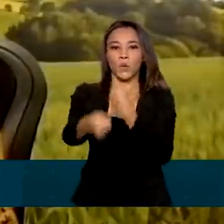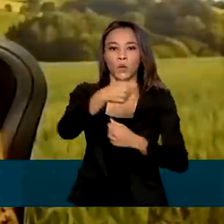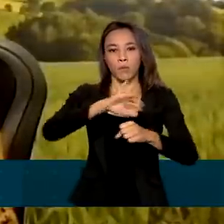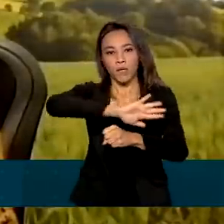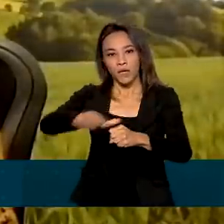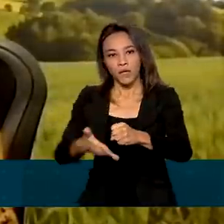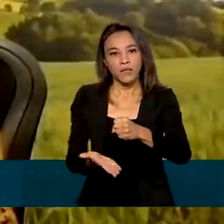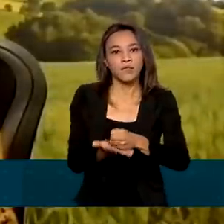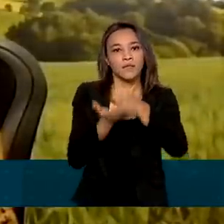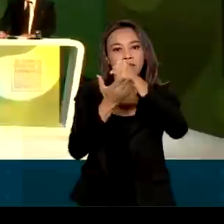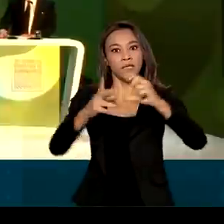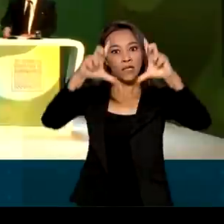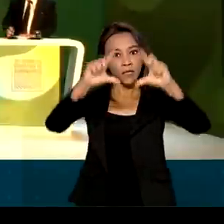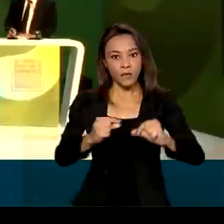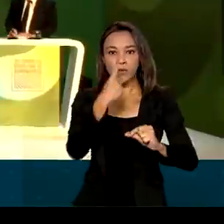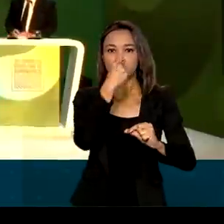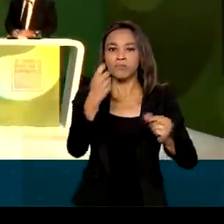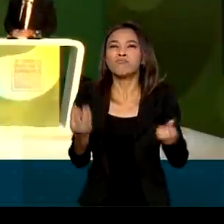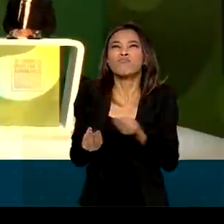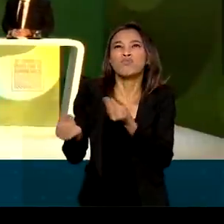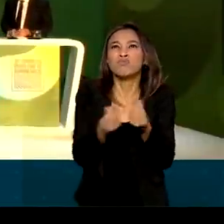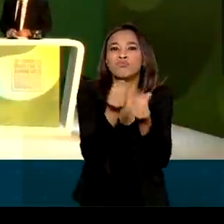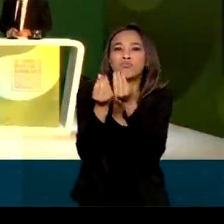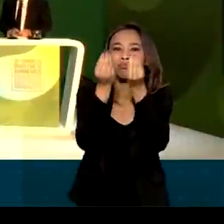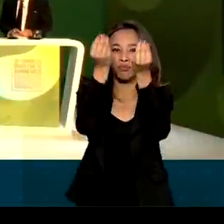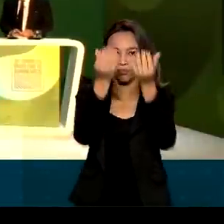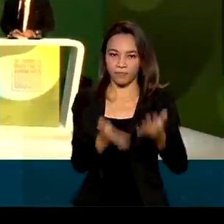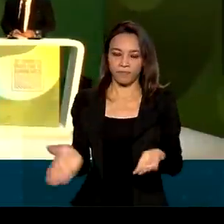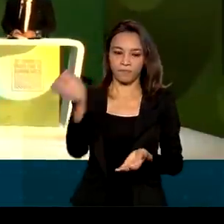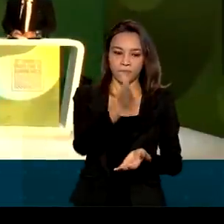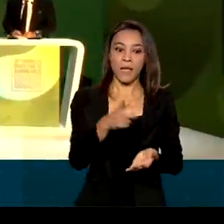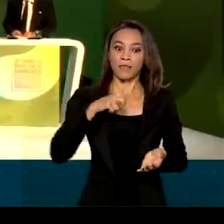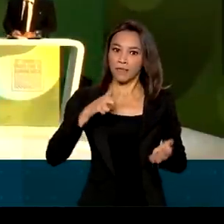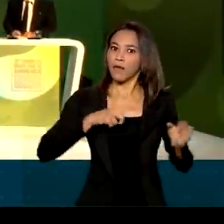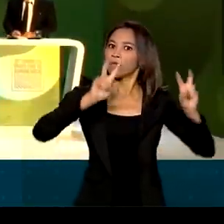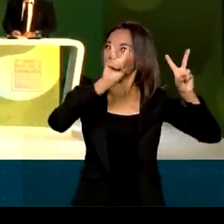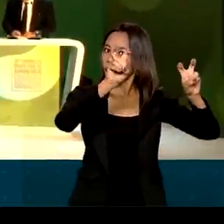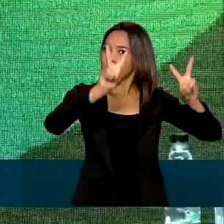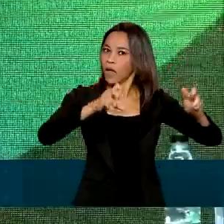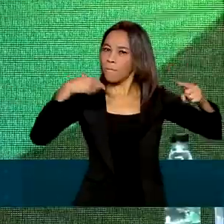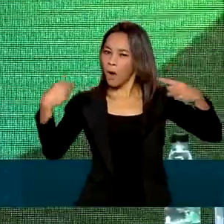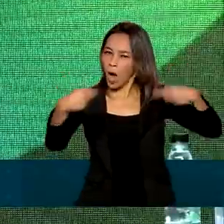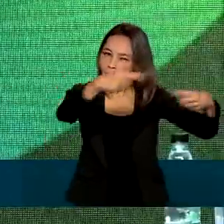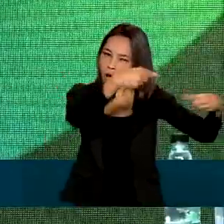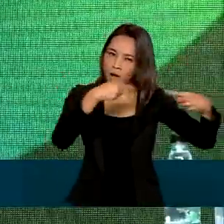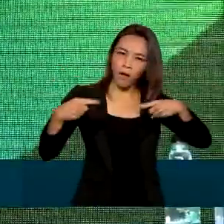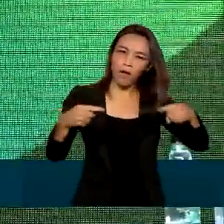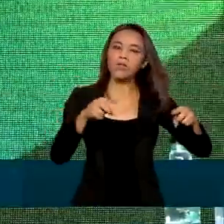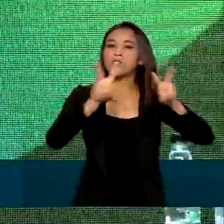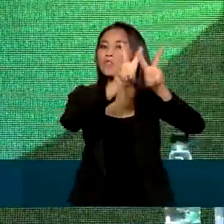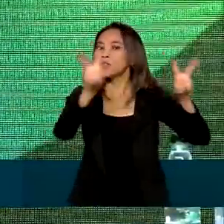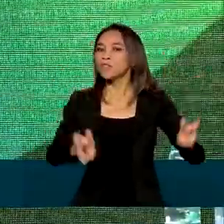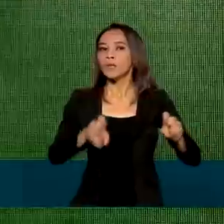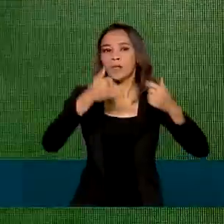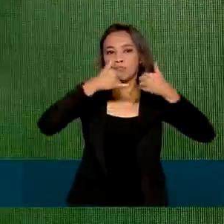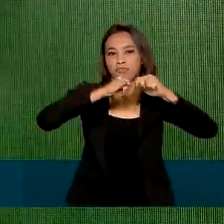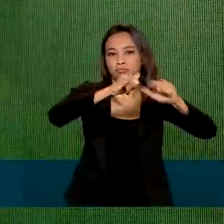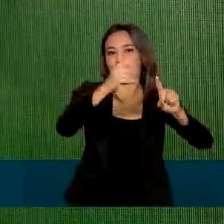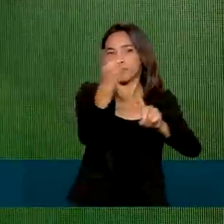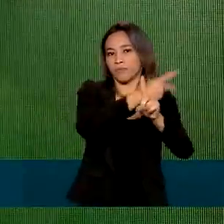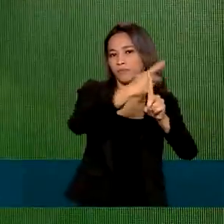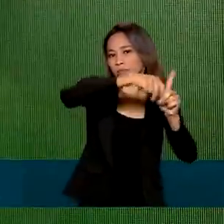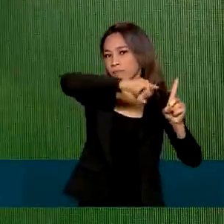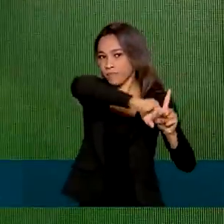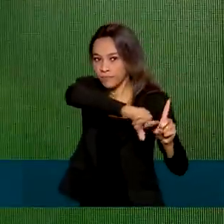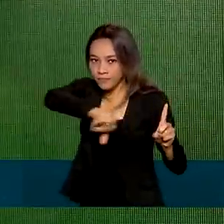de baixa emissão de carbono. Também foram realizados debates durante o evento sobre energia limpa e sustentável, Brasil